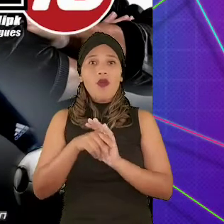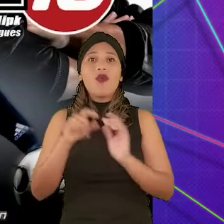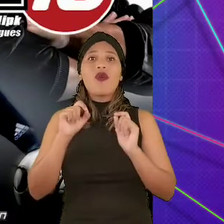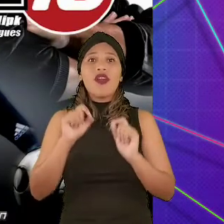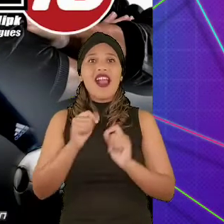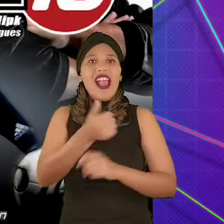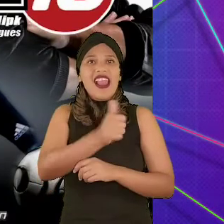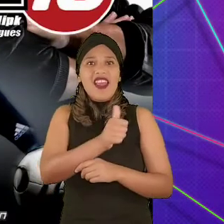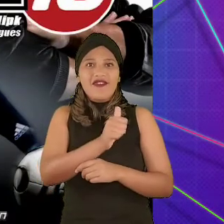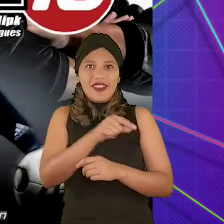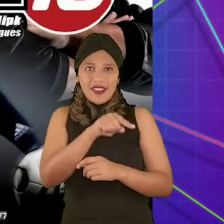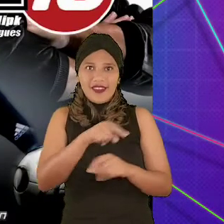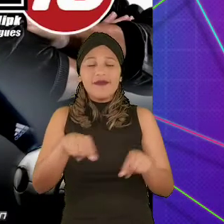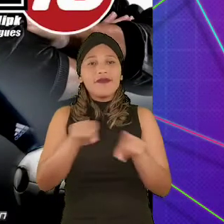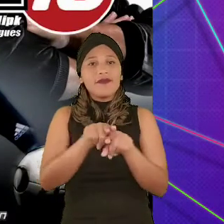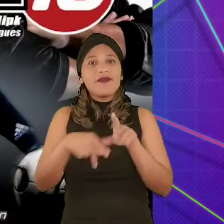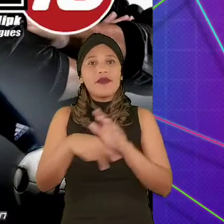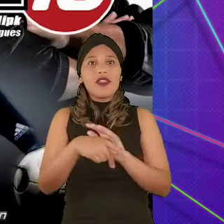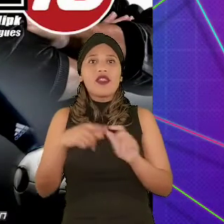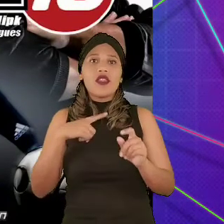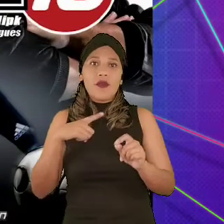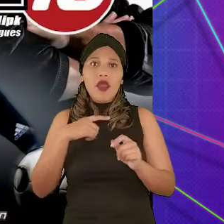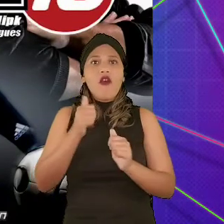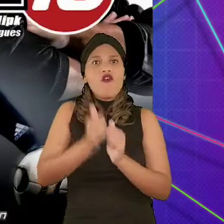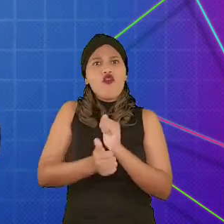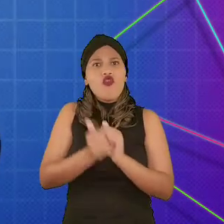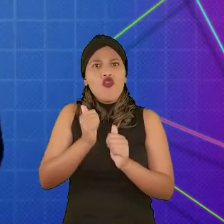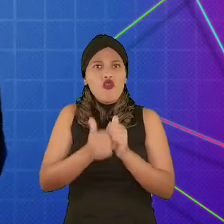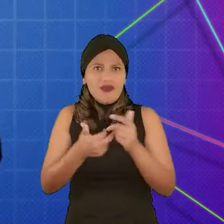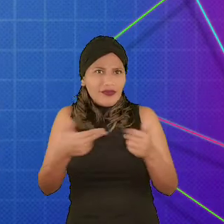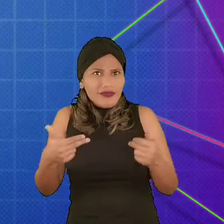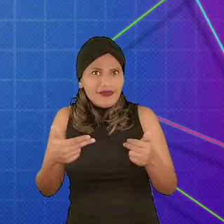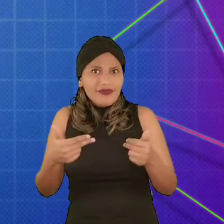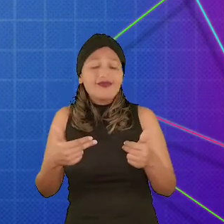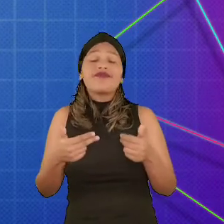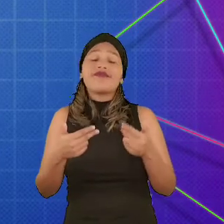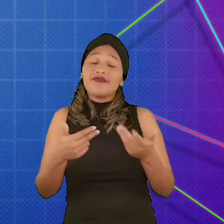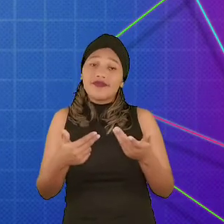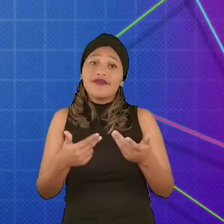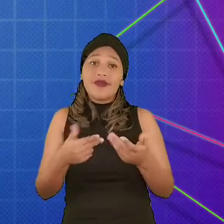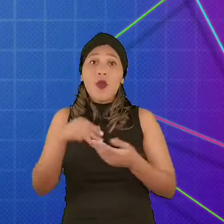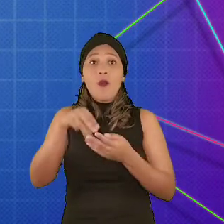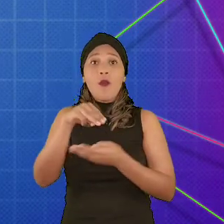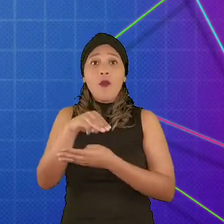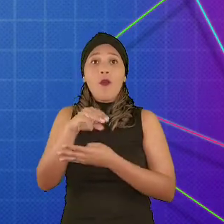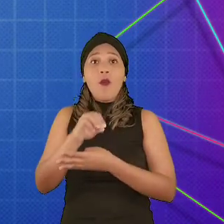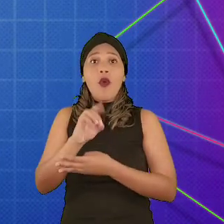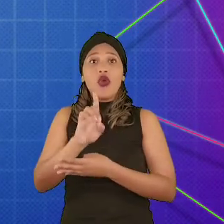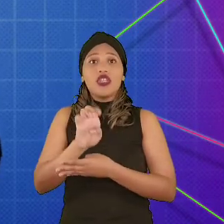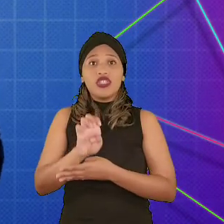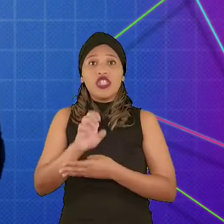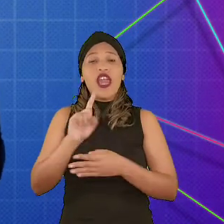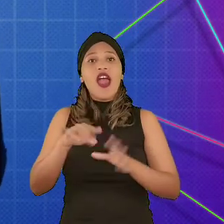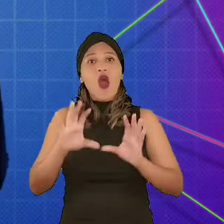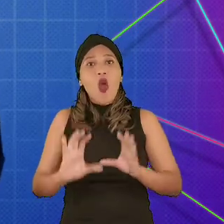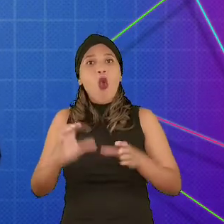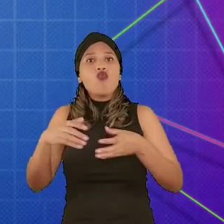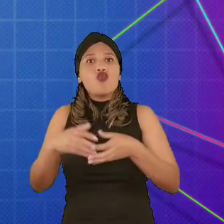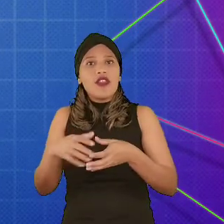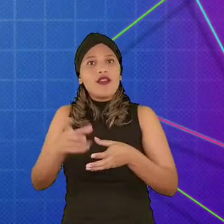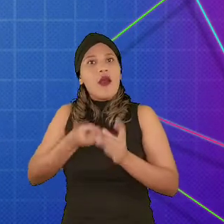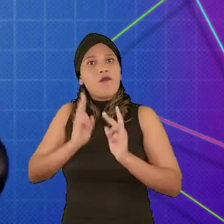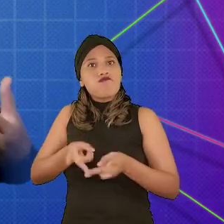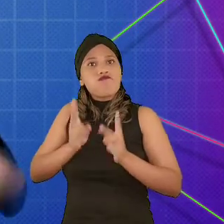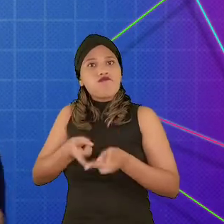PS2, que sempre atualizava os times dos jogos de futebol. Os mods, geralmente, são feitos pelas comunidades dos jogos